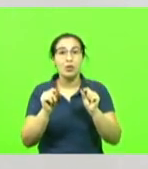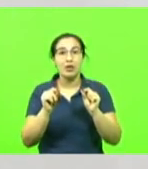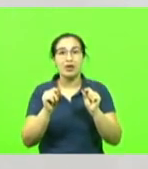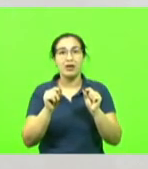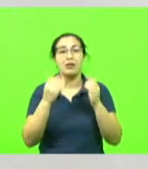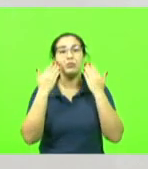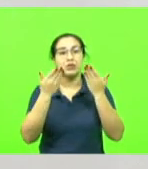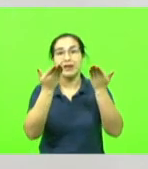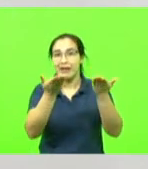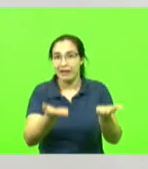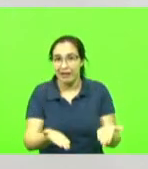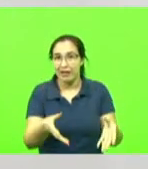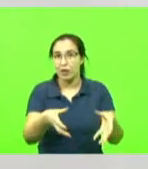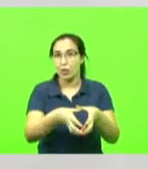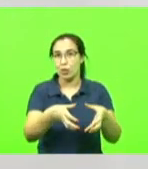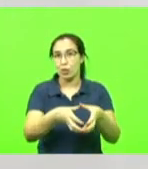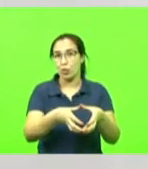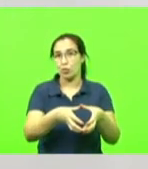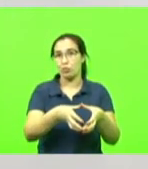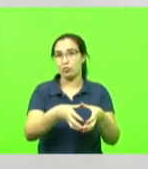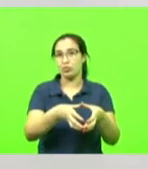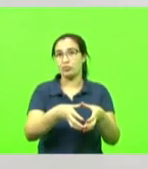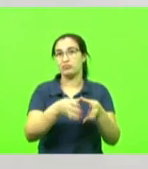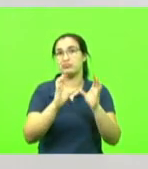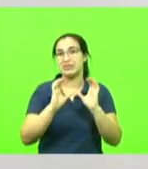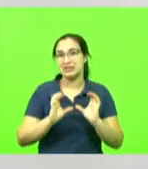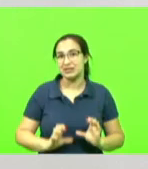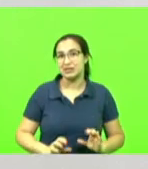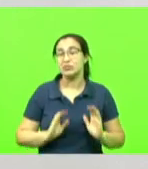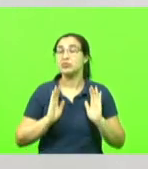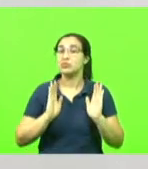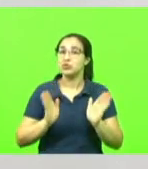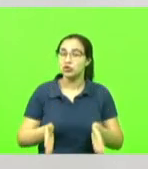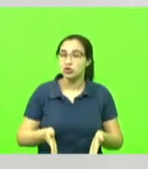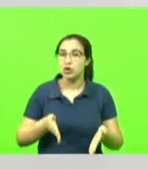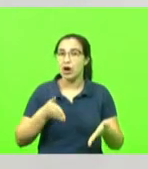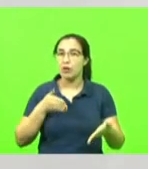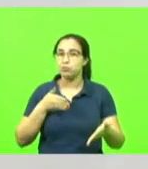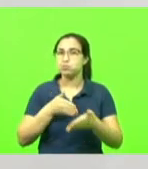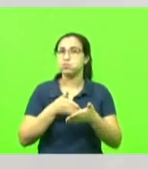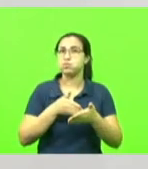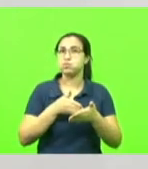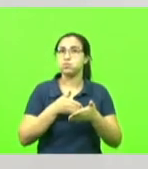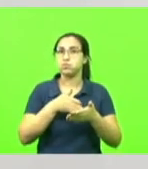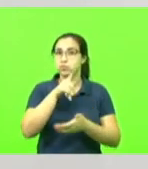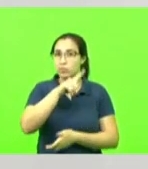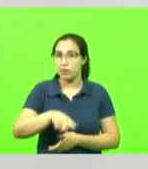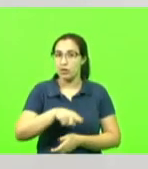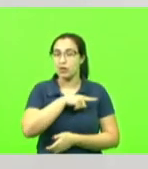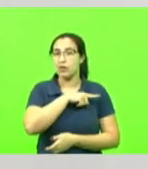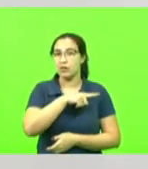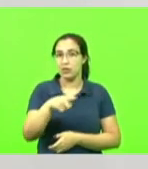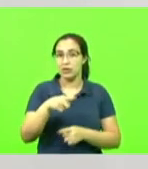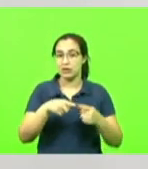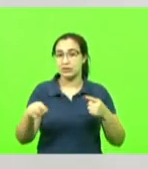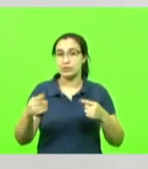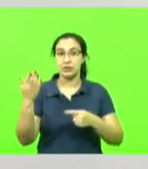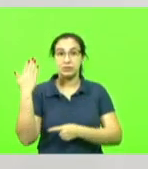impostos. Nós já impedimos aqui dentro dessa casa, nesse plenário, na semana retrasada,